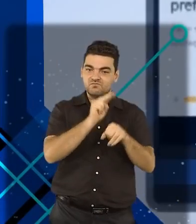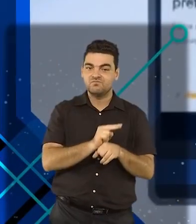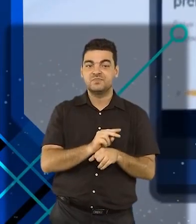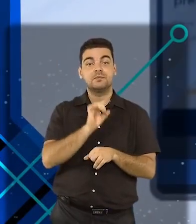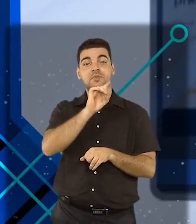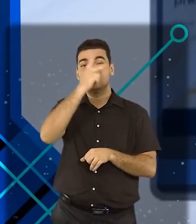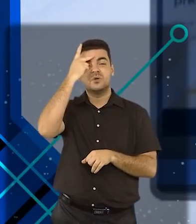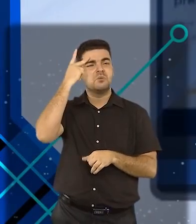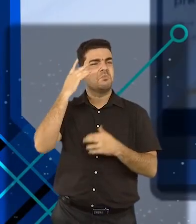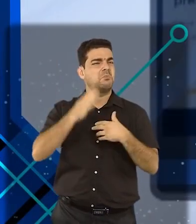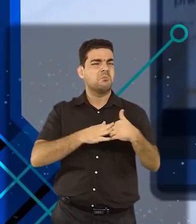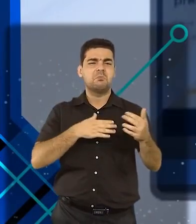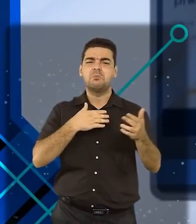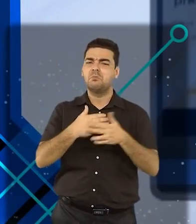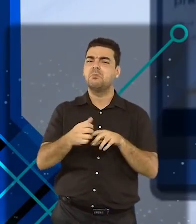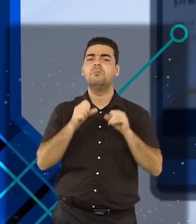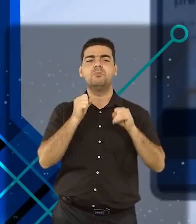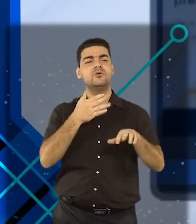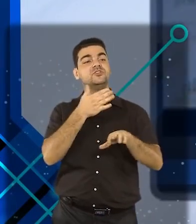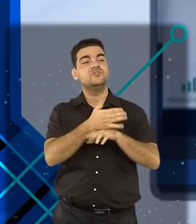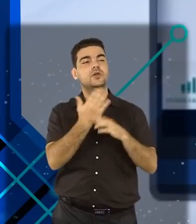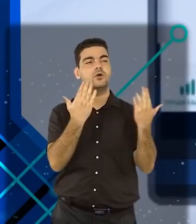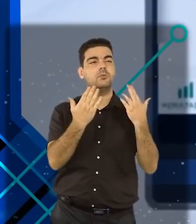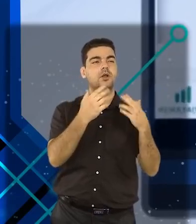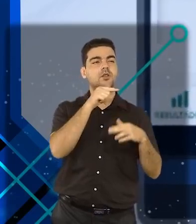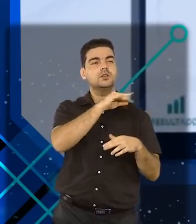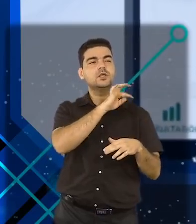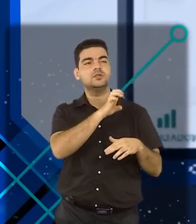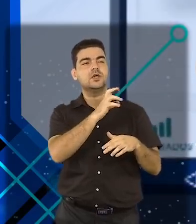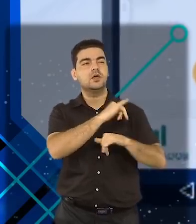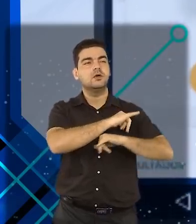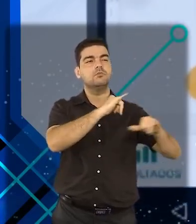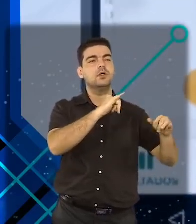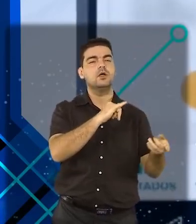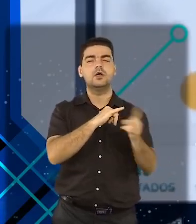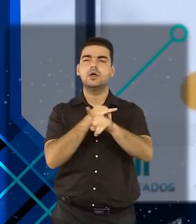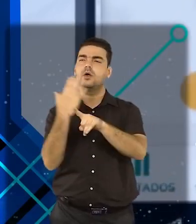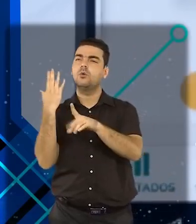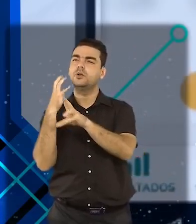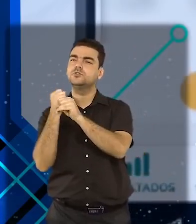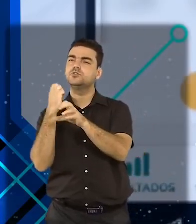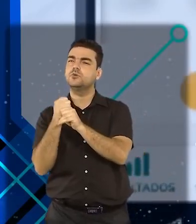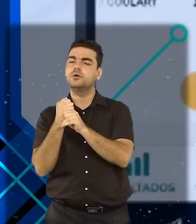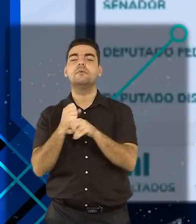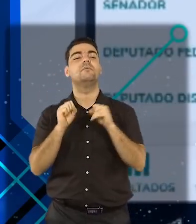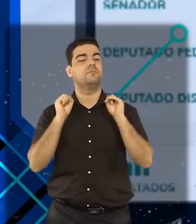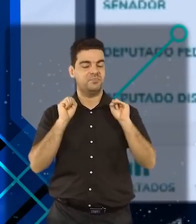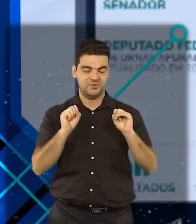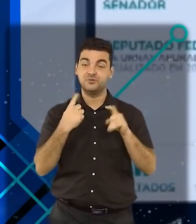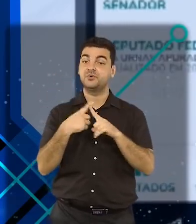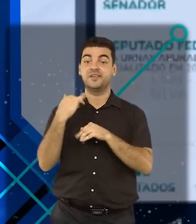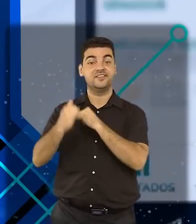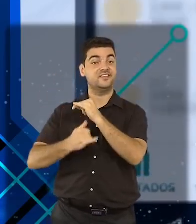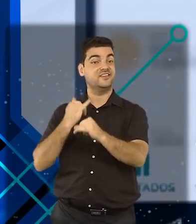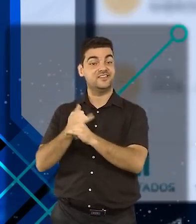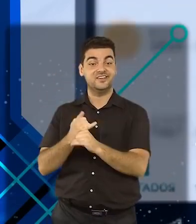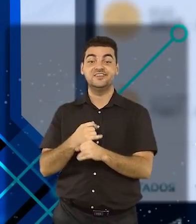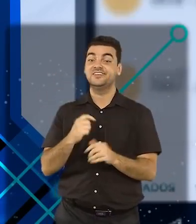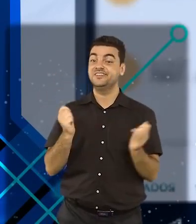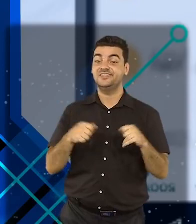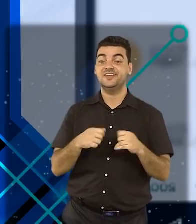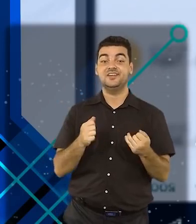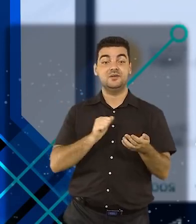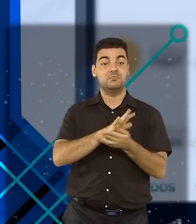qualquer pessoa pode confrontar os resultados apurados pelo TSE e divulgados pela internet com os